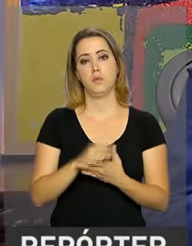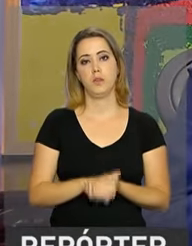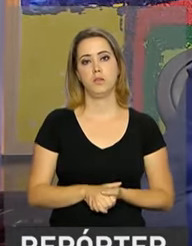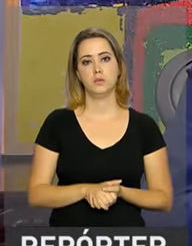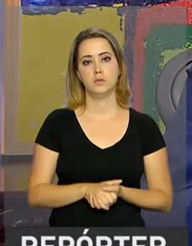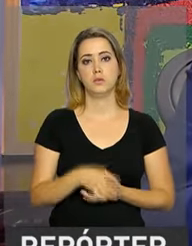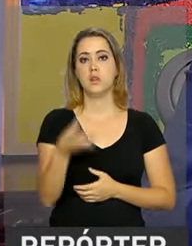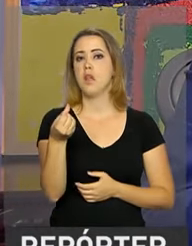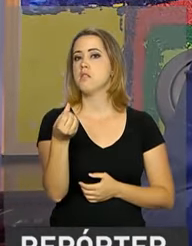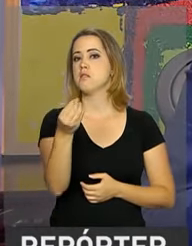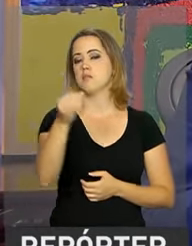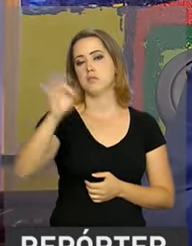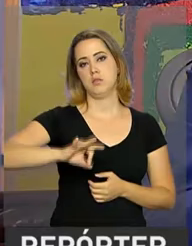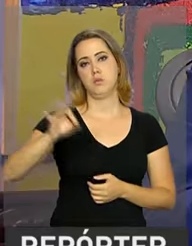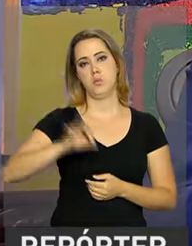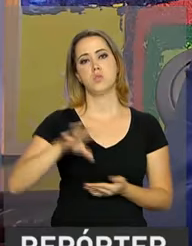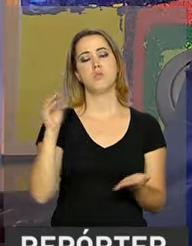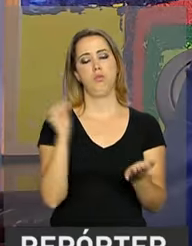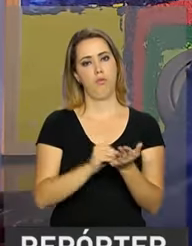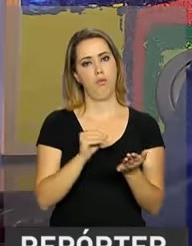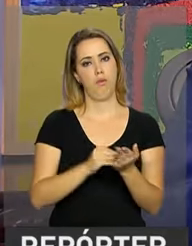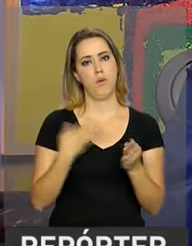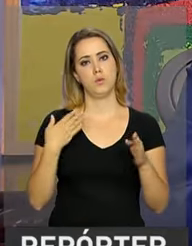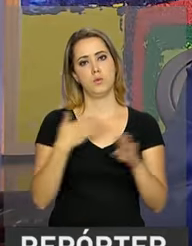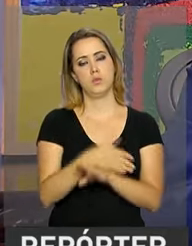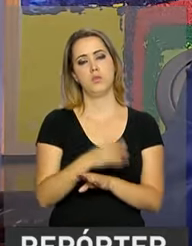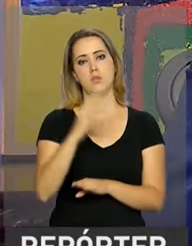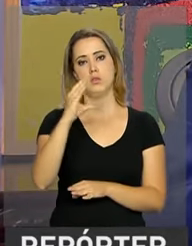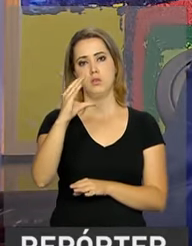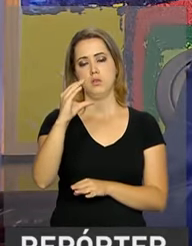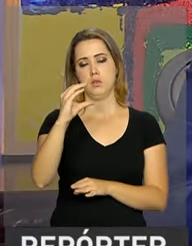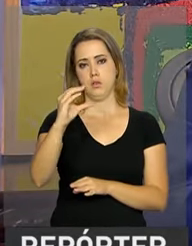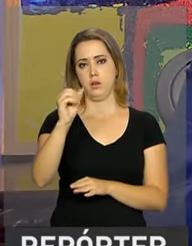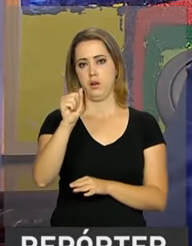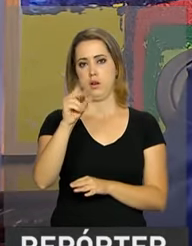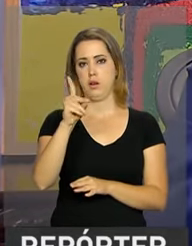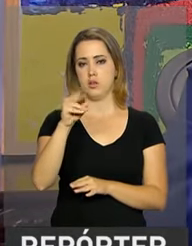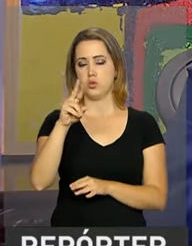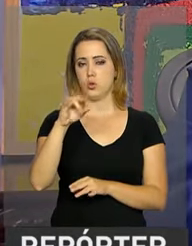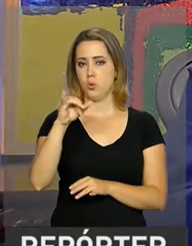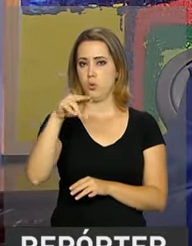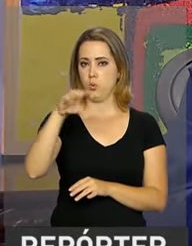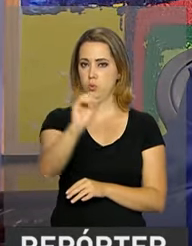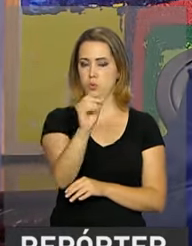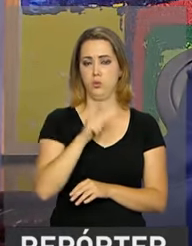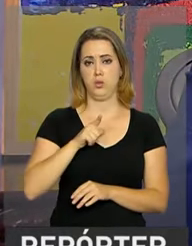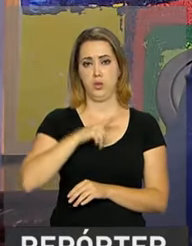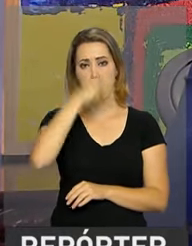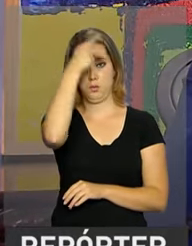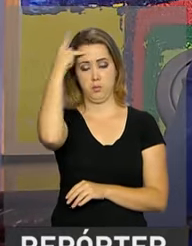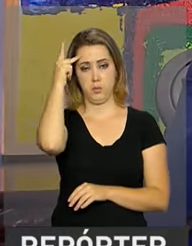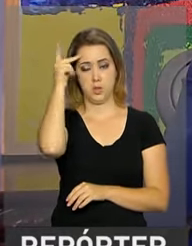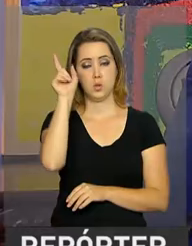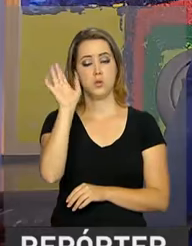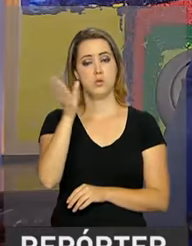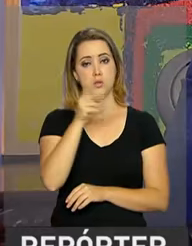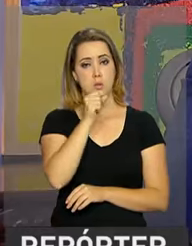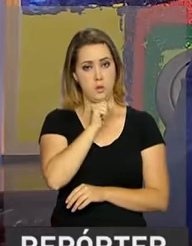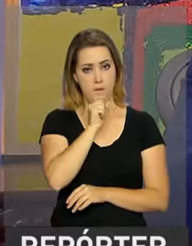não estão no Cadastro Único. Dentre esses que não estão, existem idosos e existem